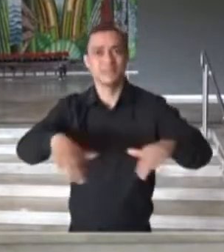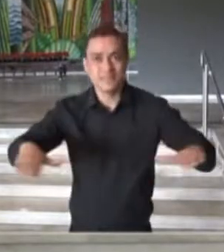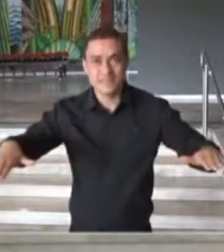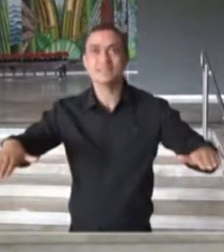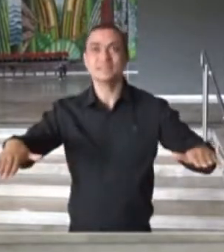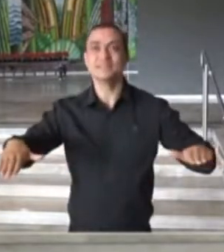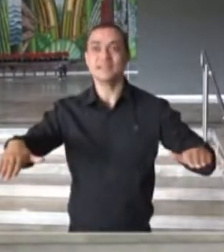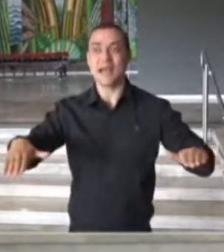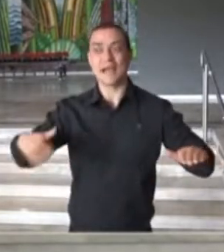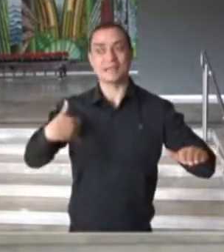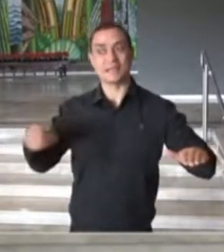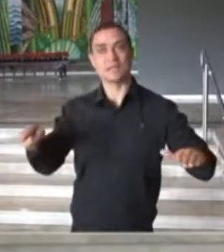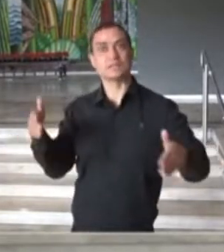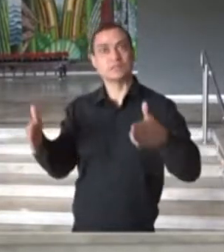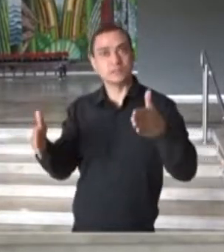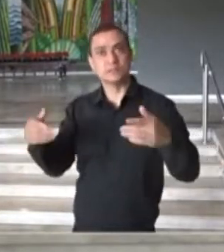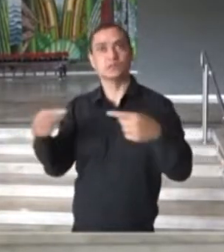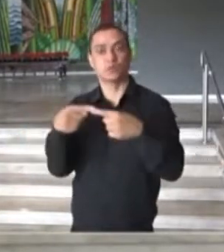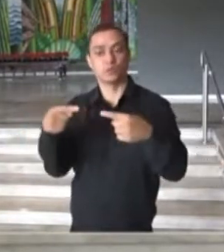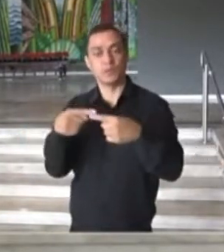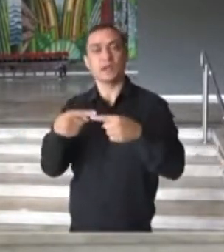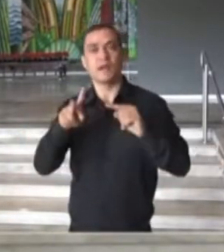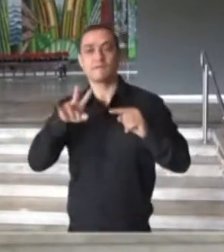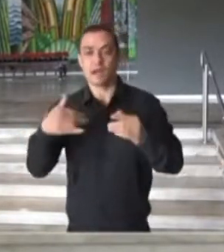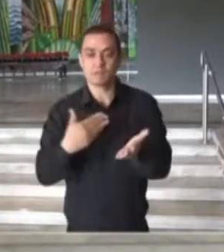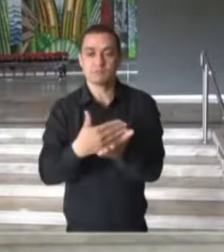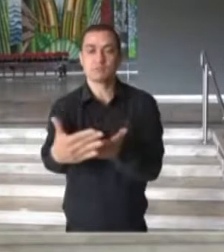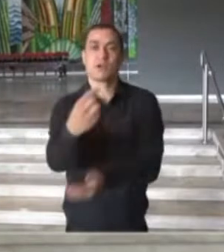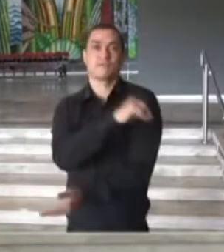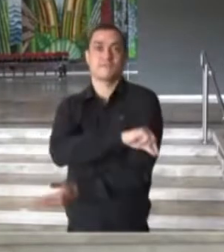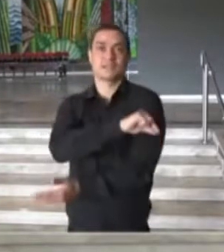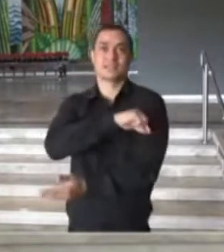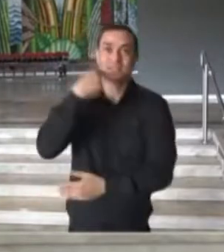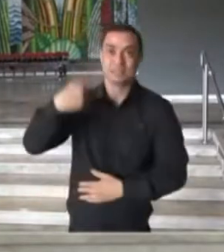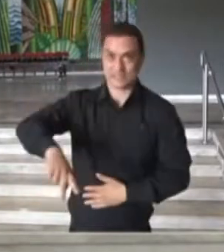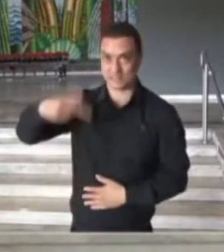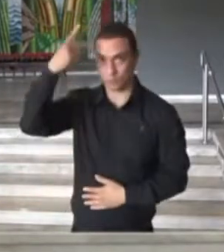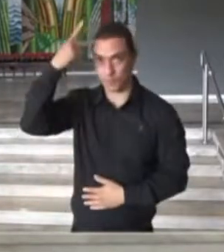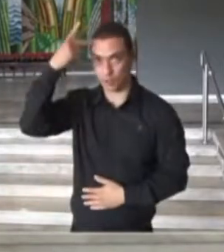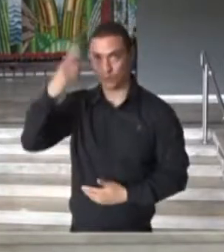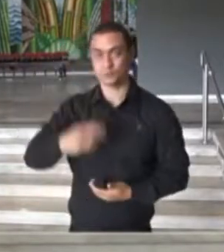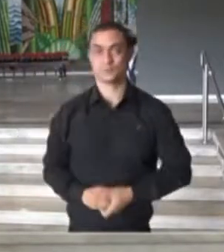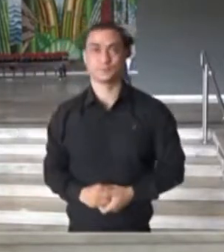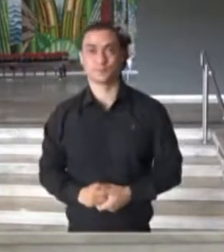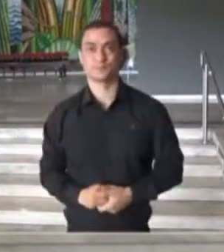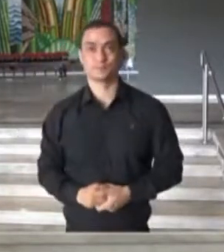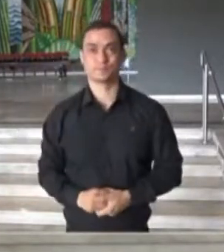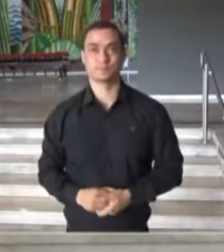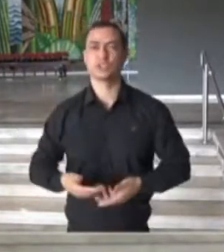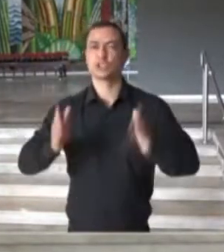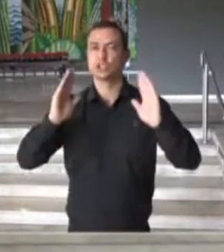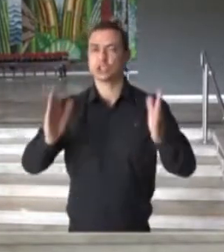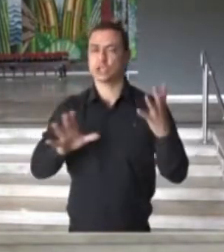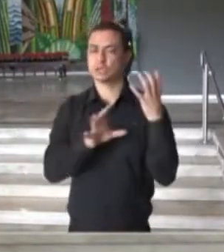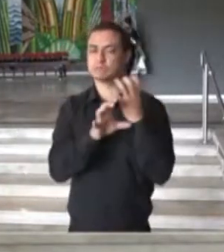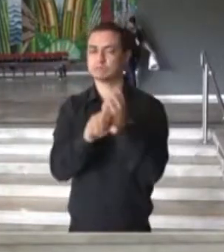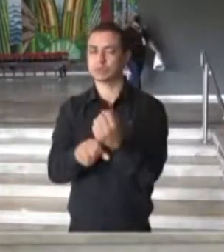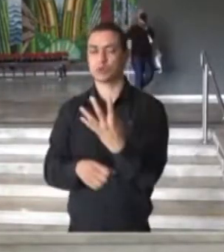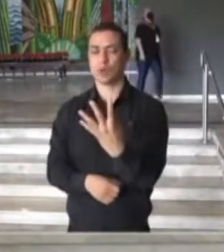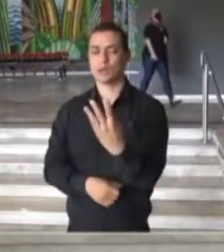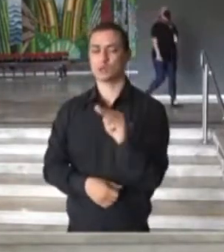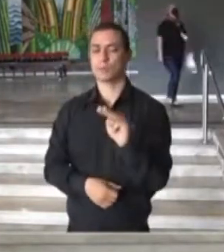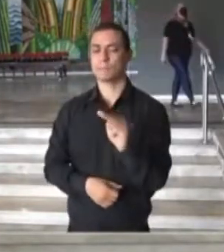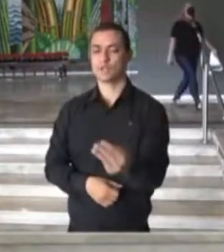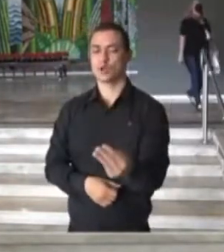atendidas no programa estadual de imunização aqui no estado de São Paulo. Nós já imprimimos 4 milhões e meio